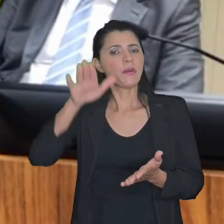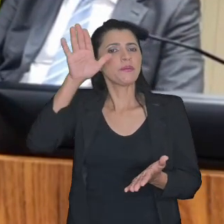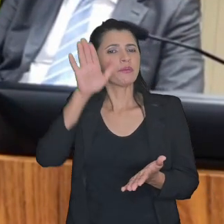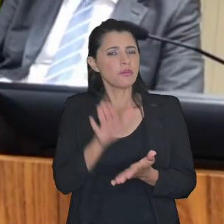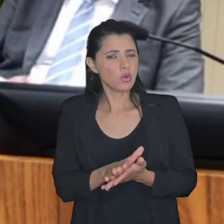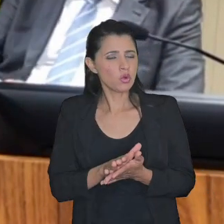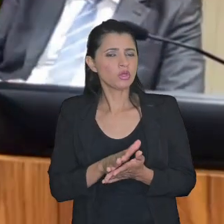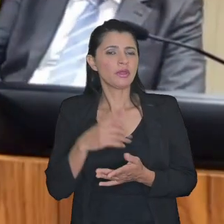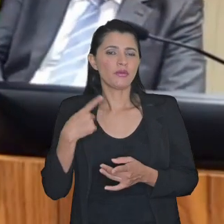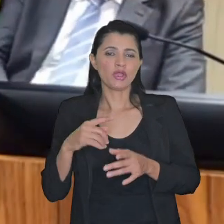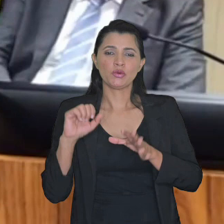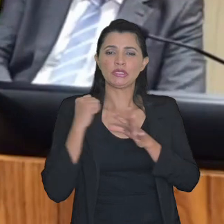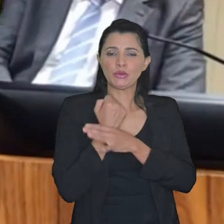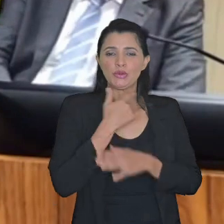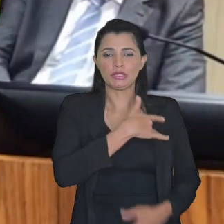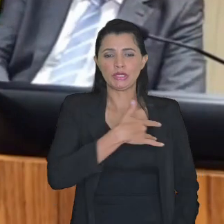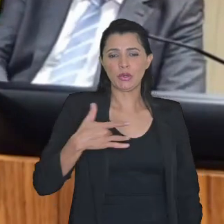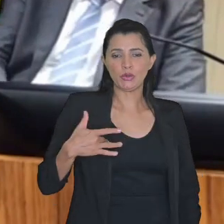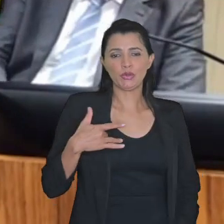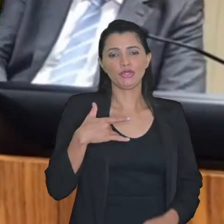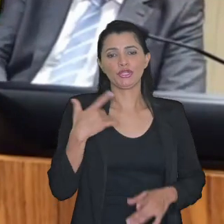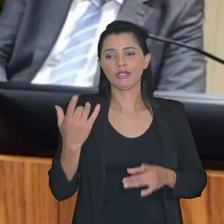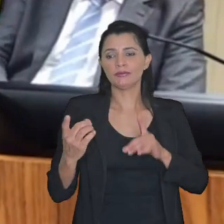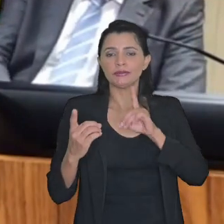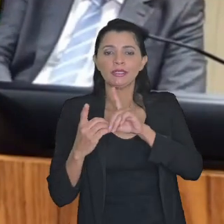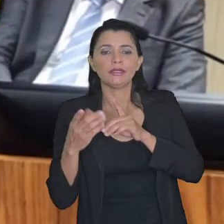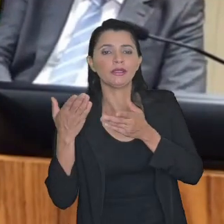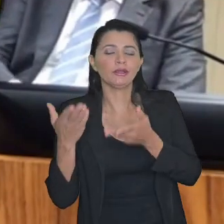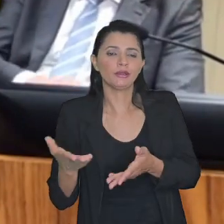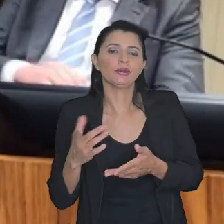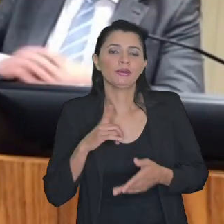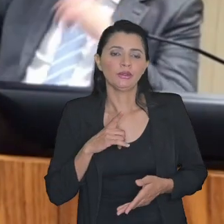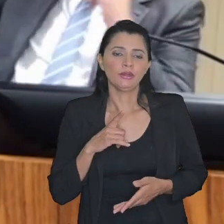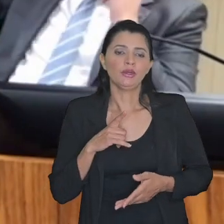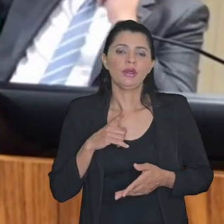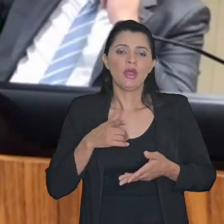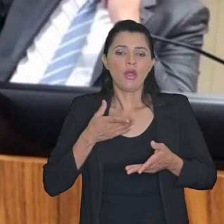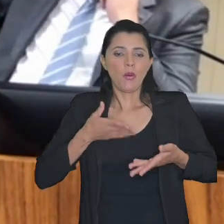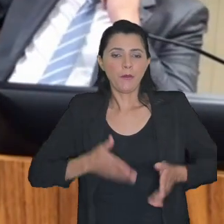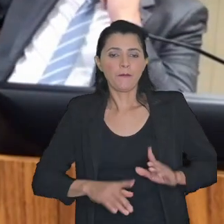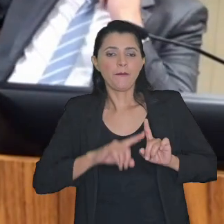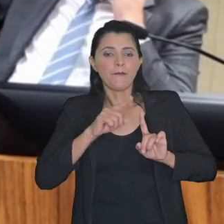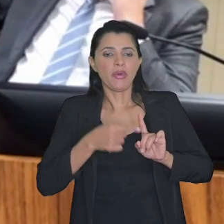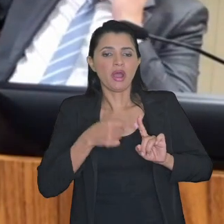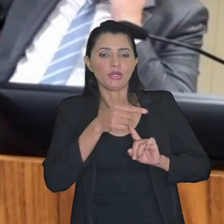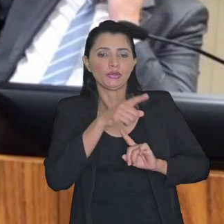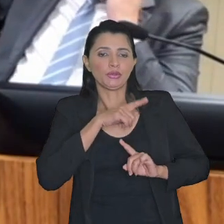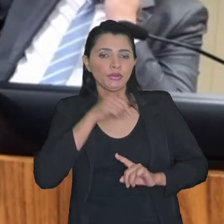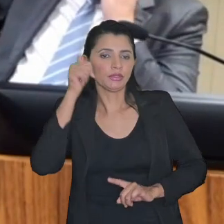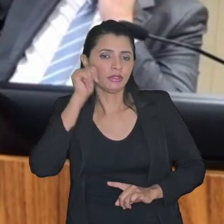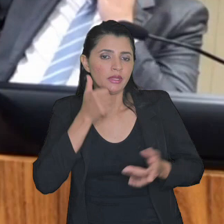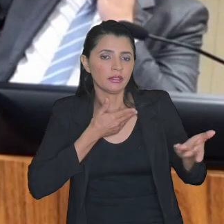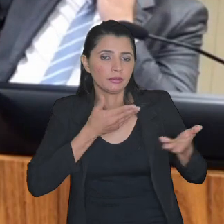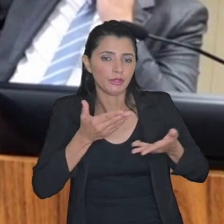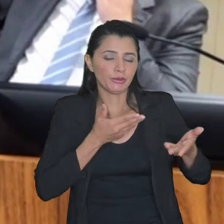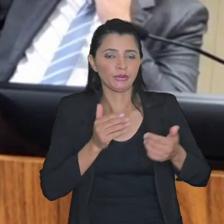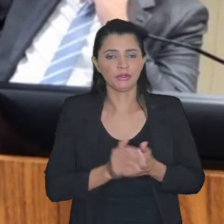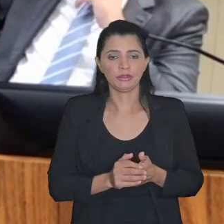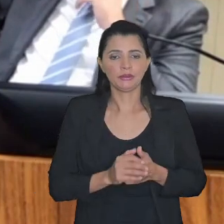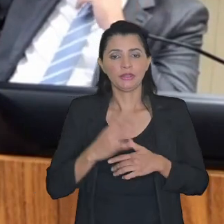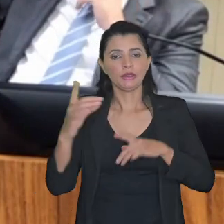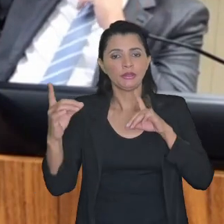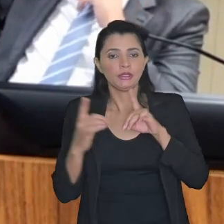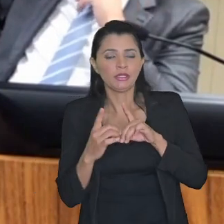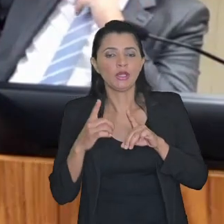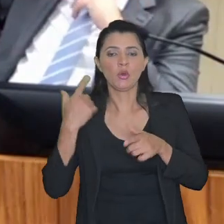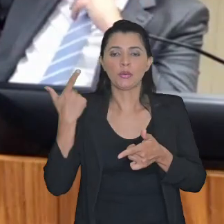seguro de saúde não atendeu o parto da fulana então é uma multa e não atendeu o